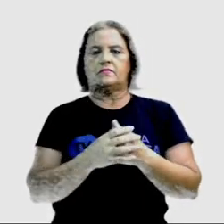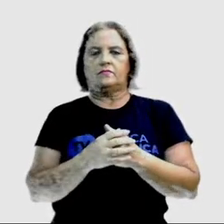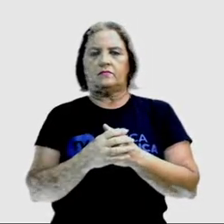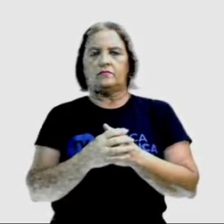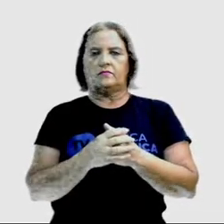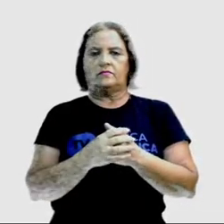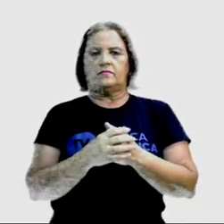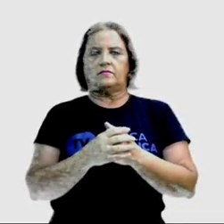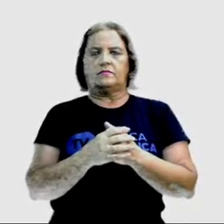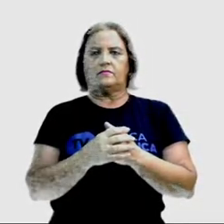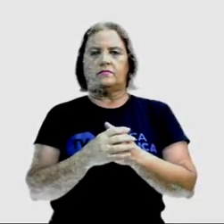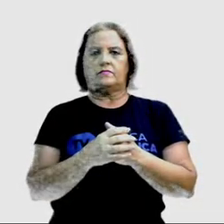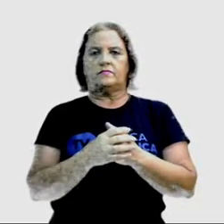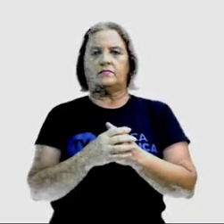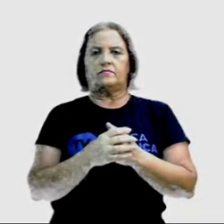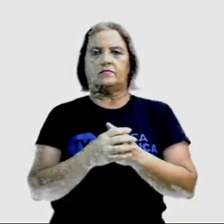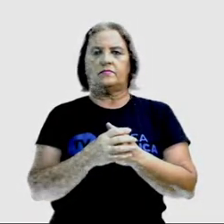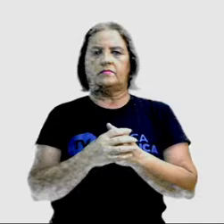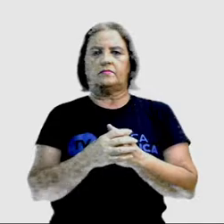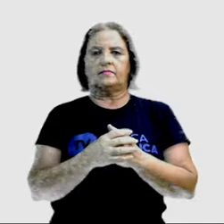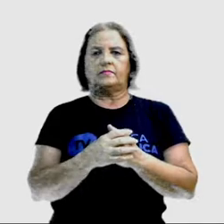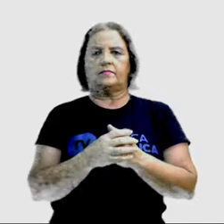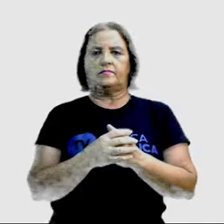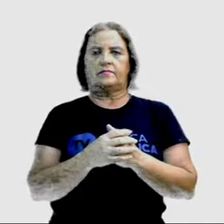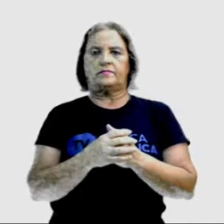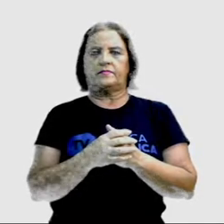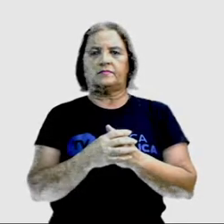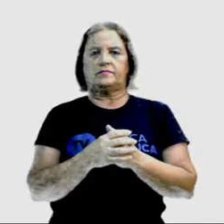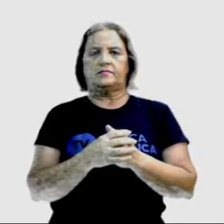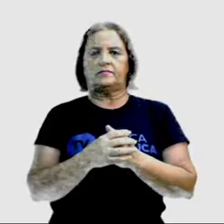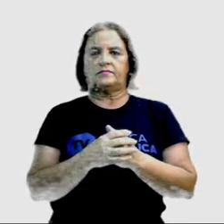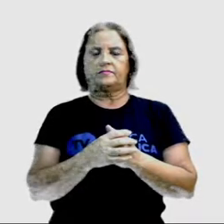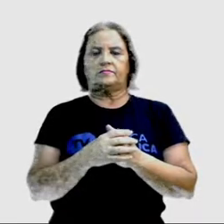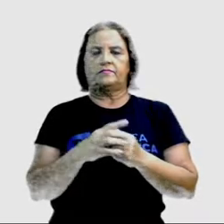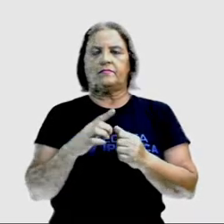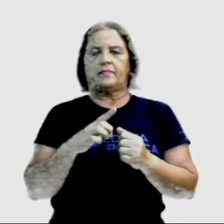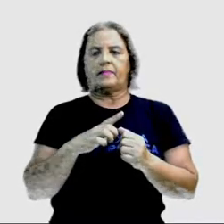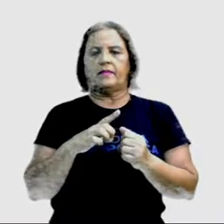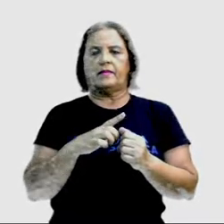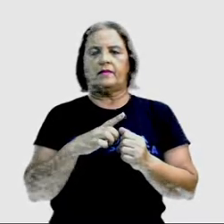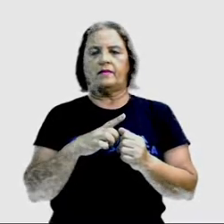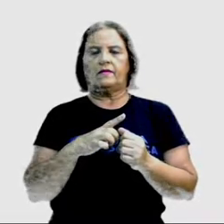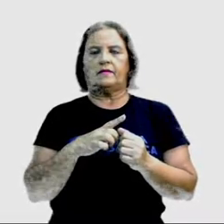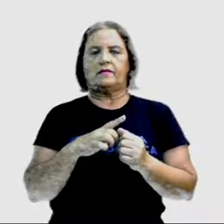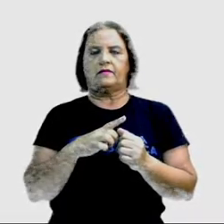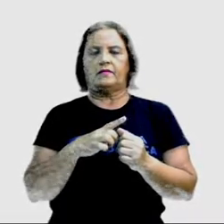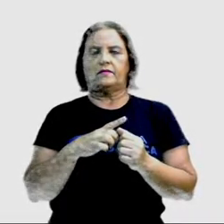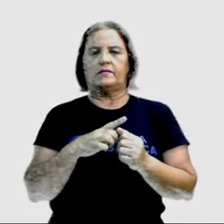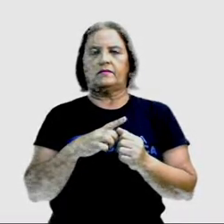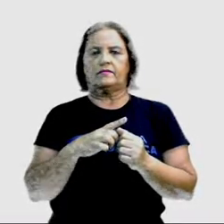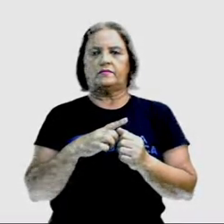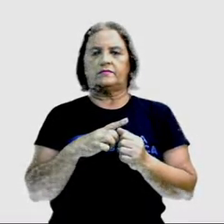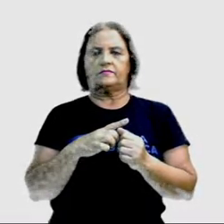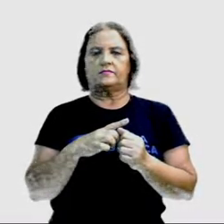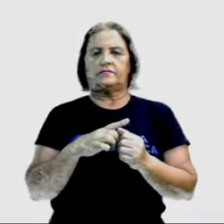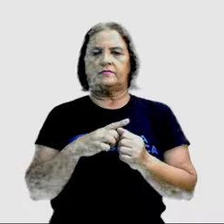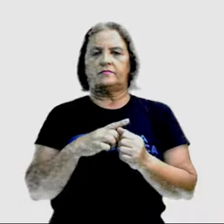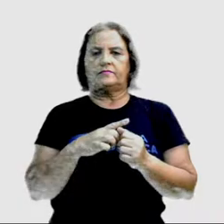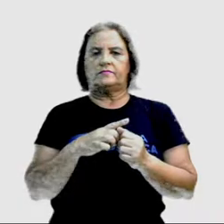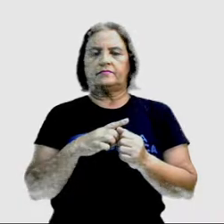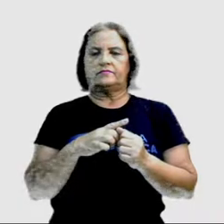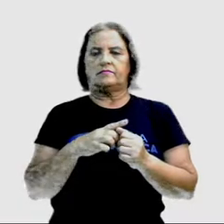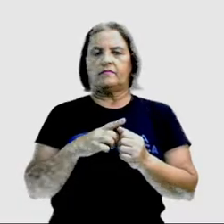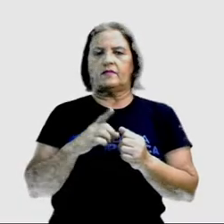to me on the concert, almost fainted. Então nós temos aqui O Adam Levine